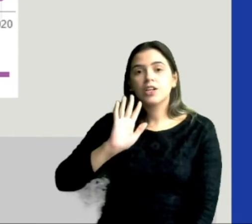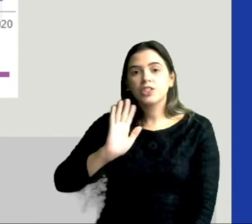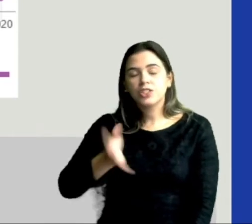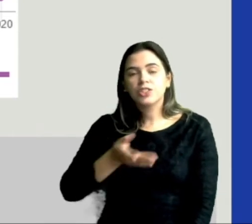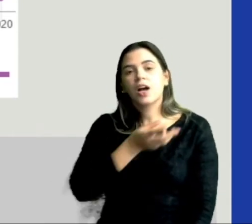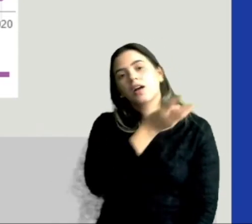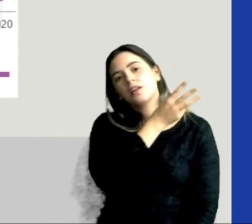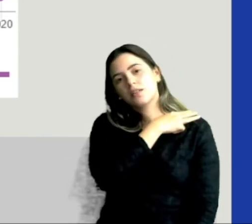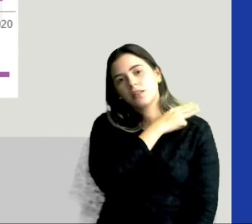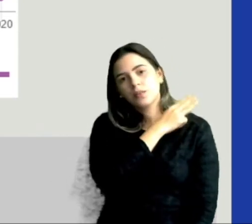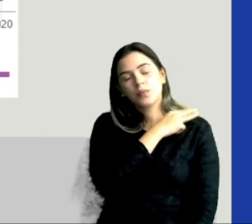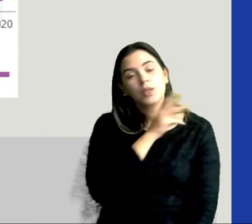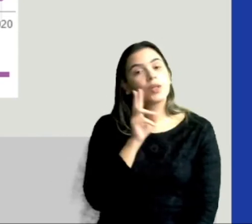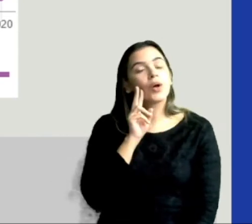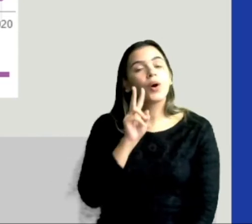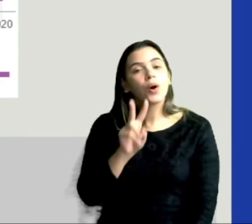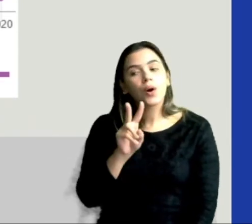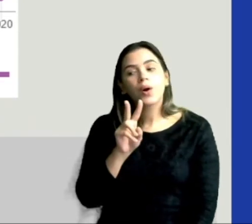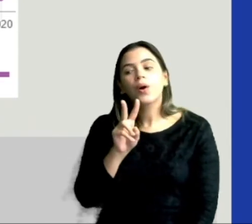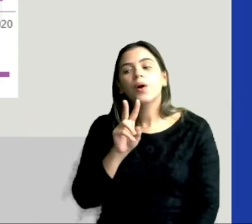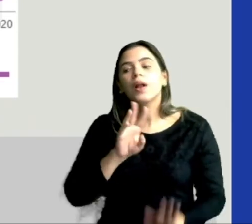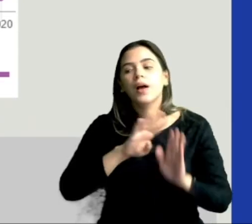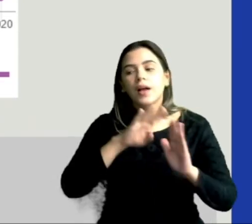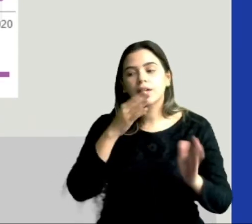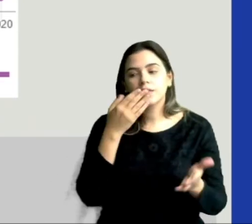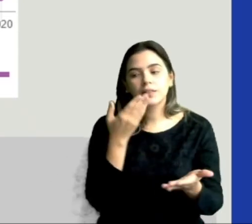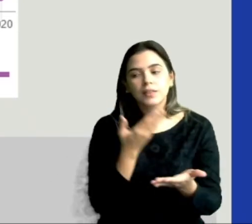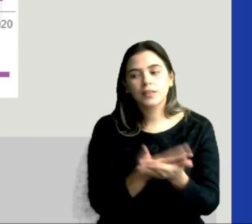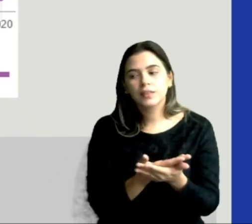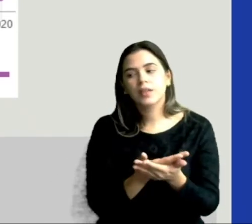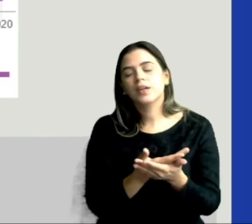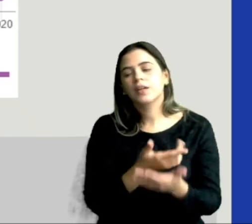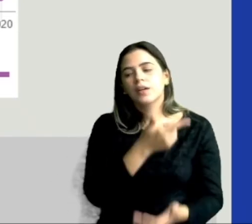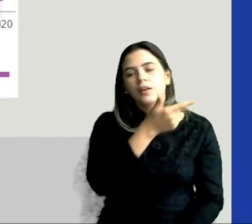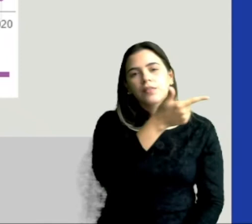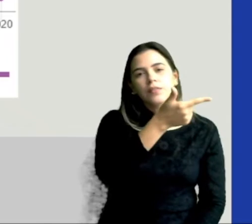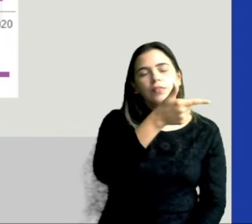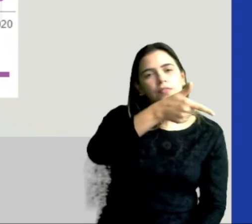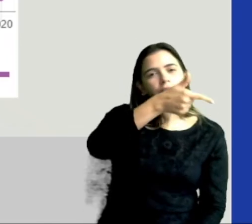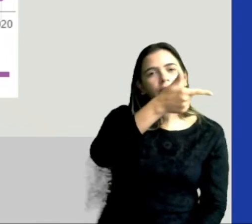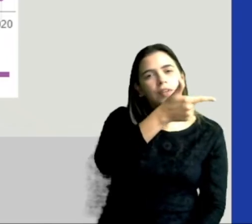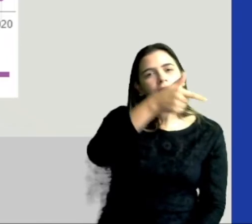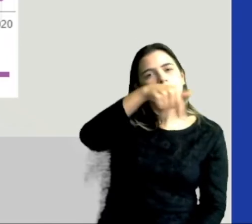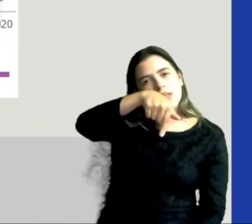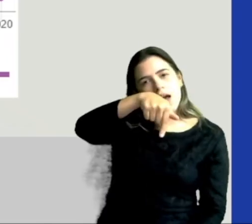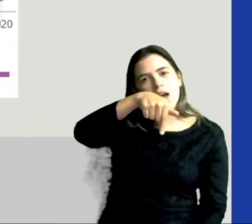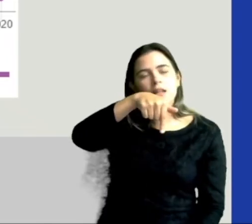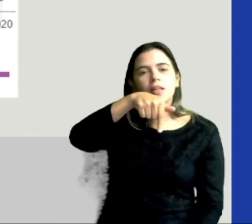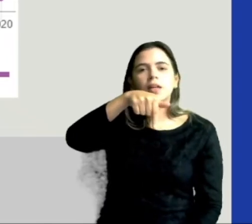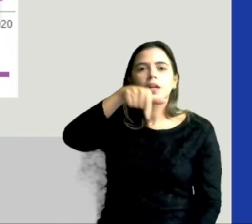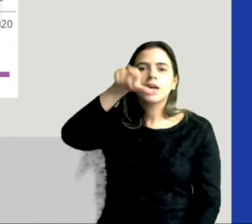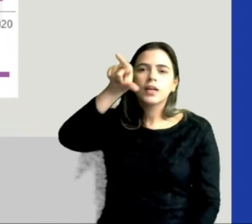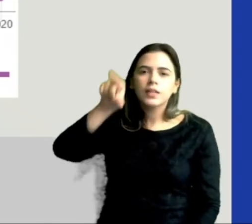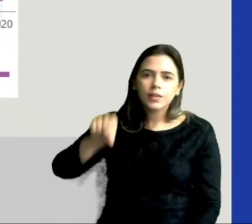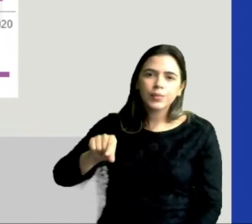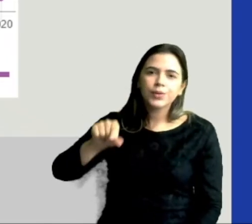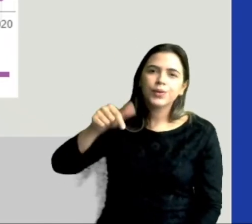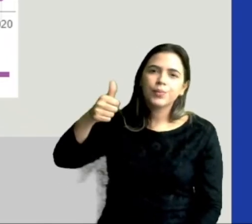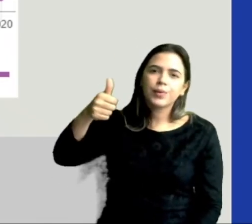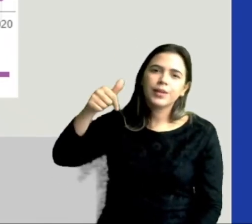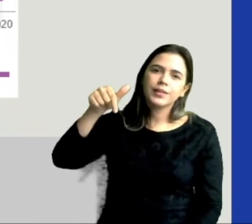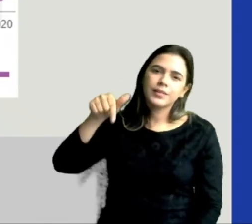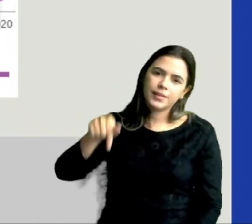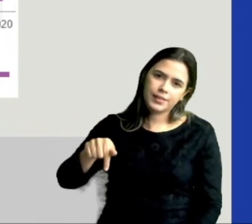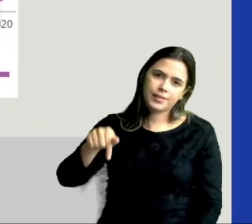de ensino médio, olha aí, as escolas eram de 27 e caiu hoje para 17 escolas,